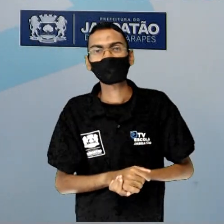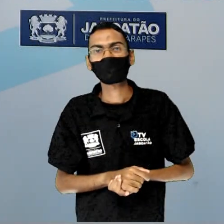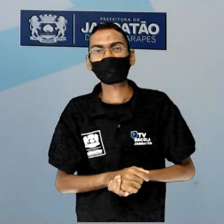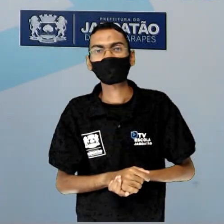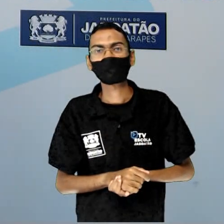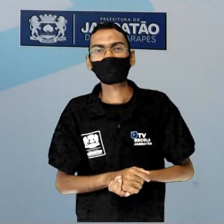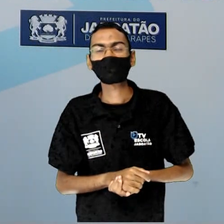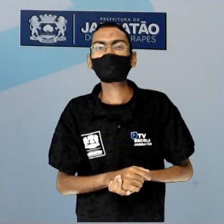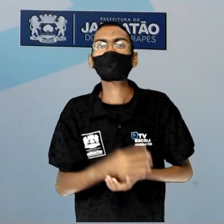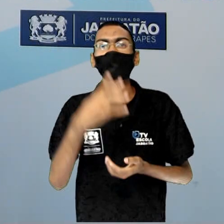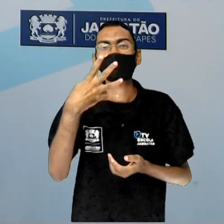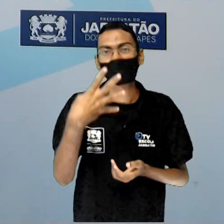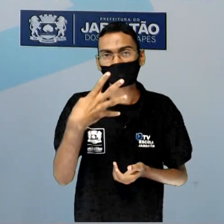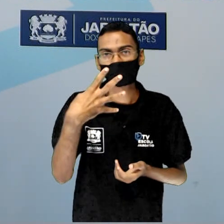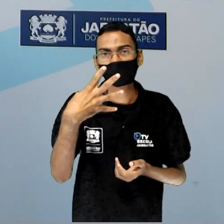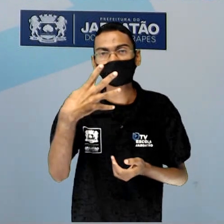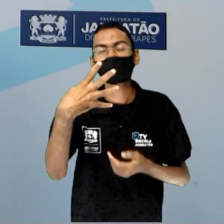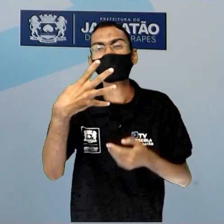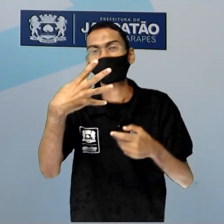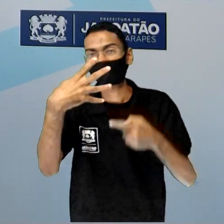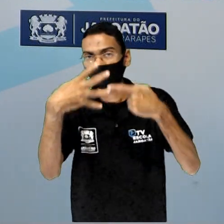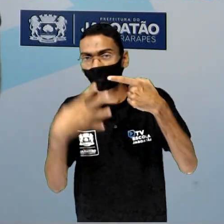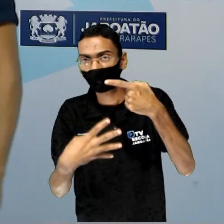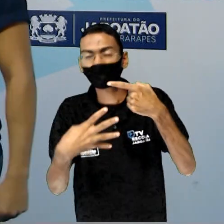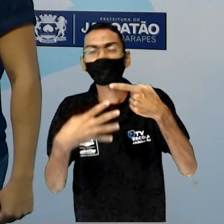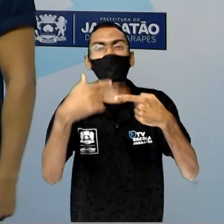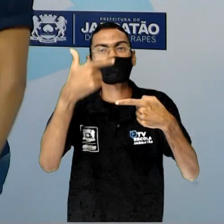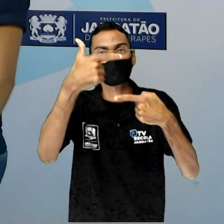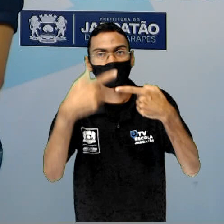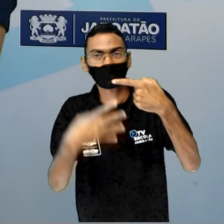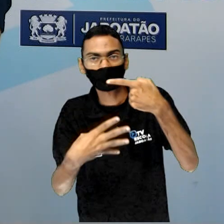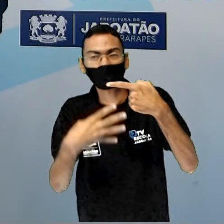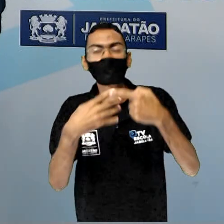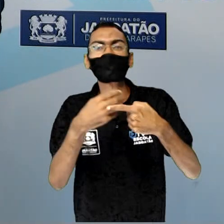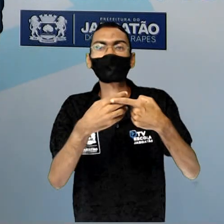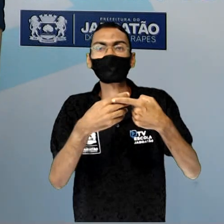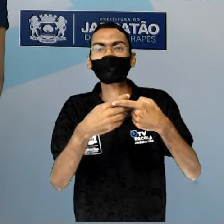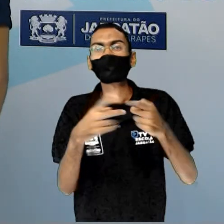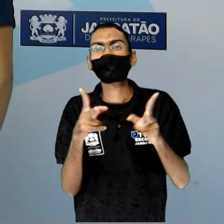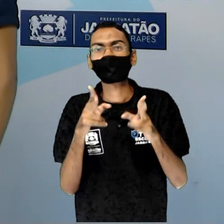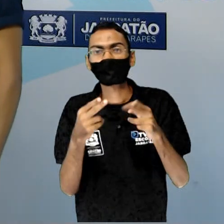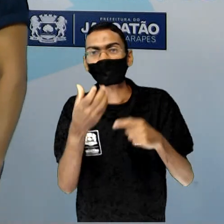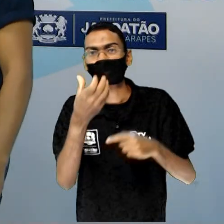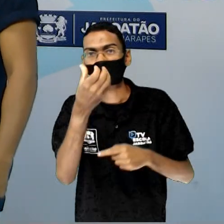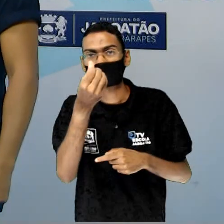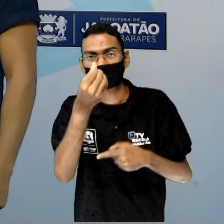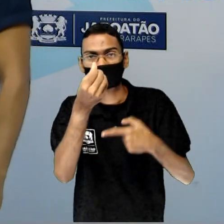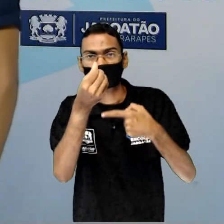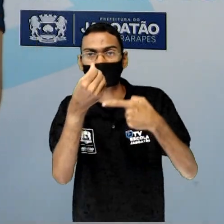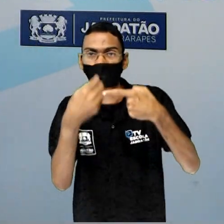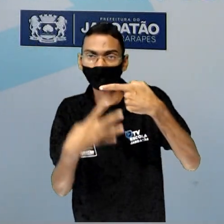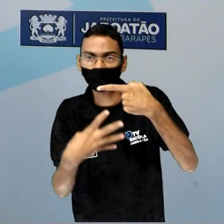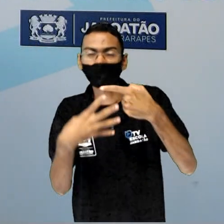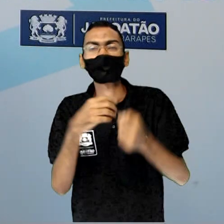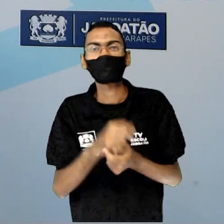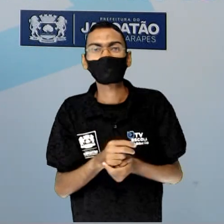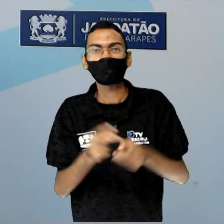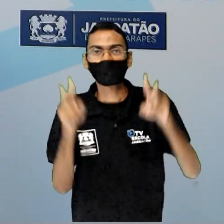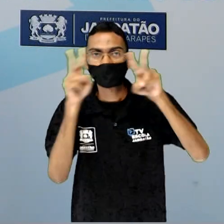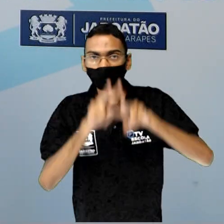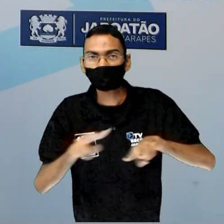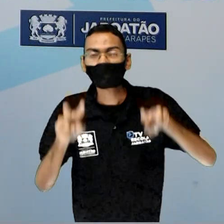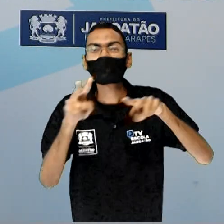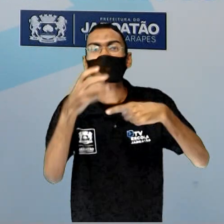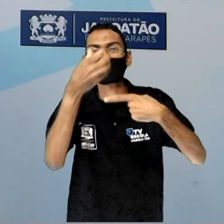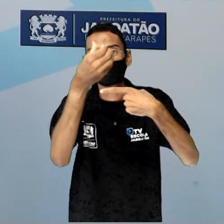4 quartos mais 2 quartos é igual a 6 quartos. Observem que 6, que